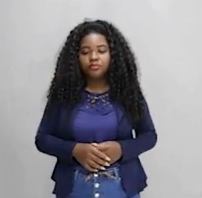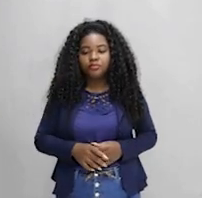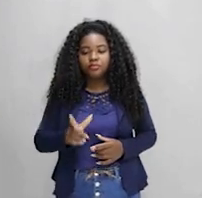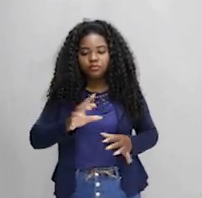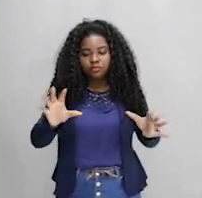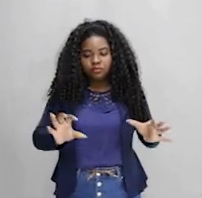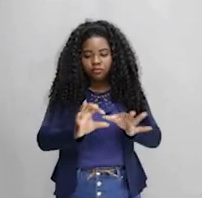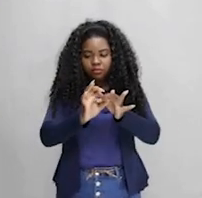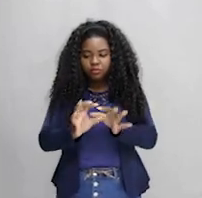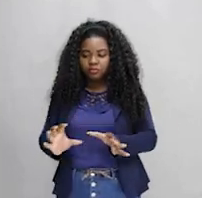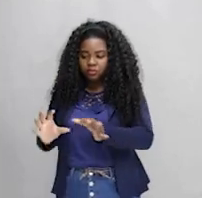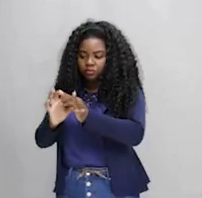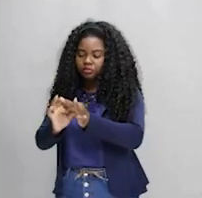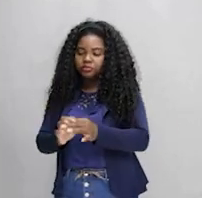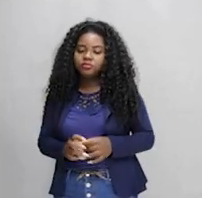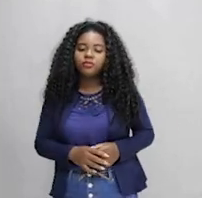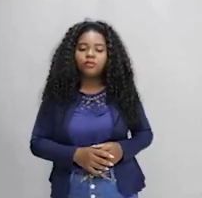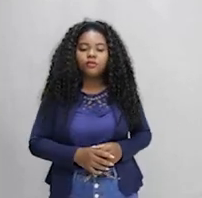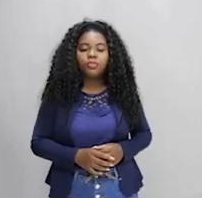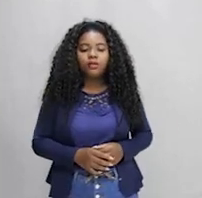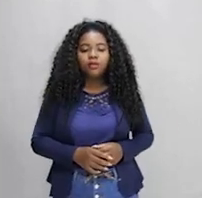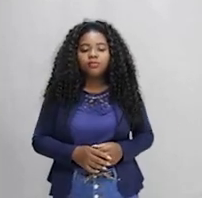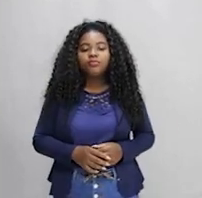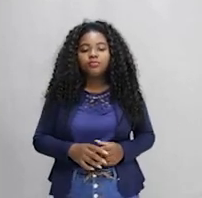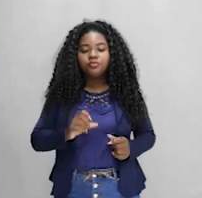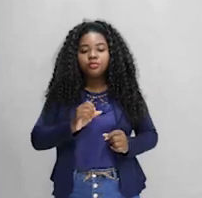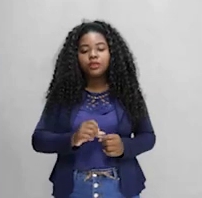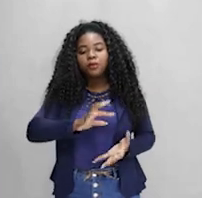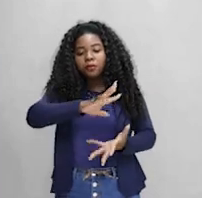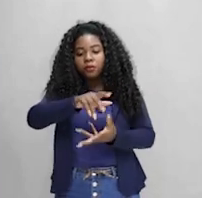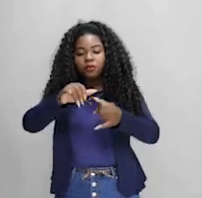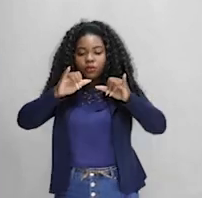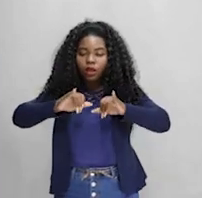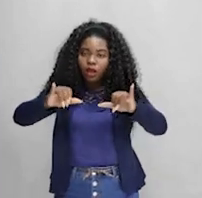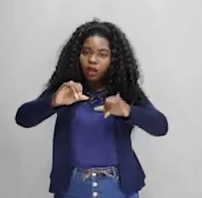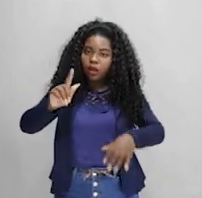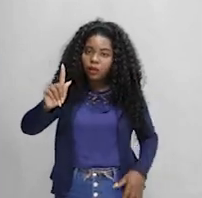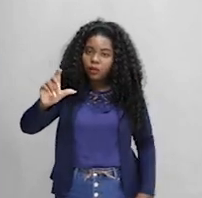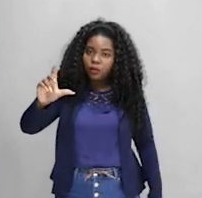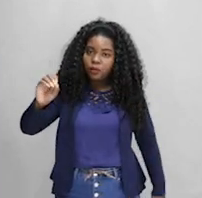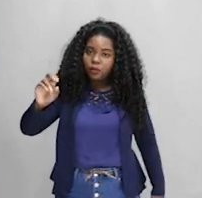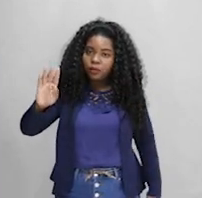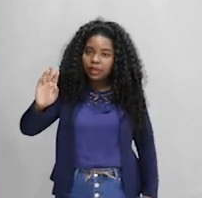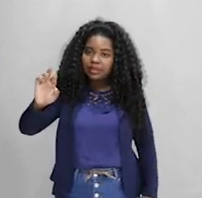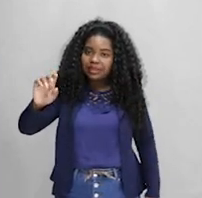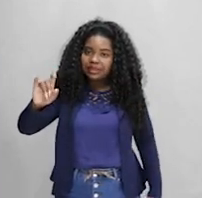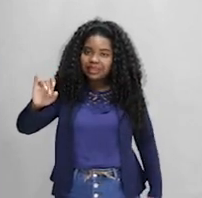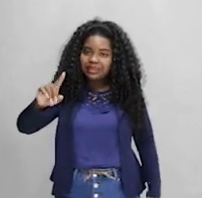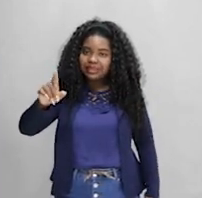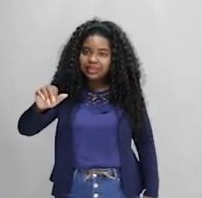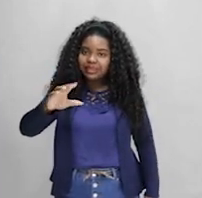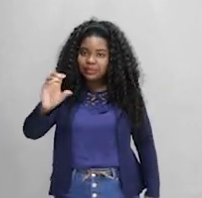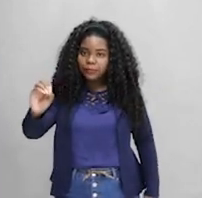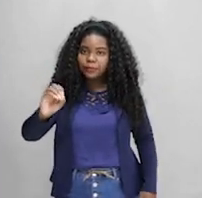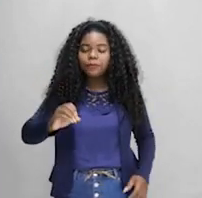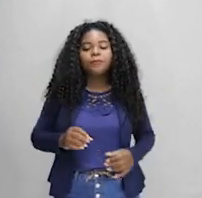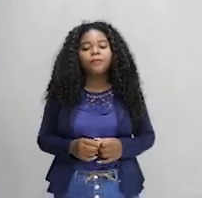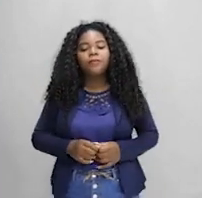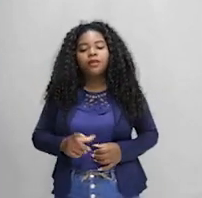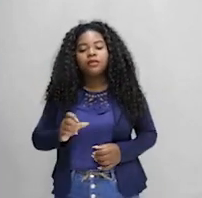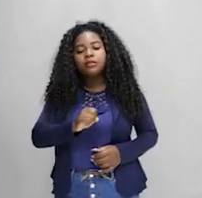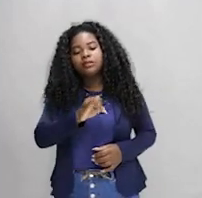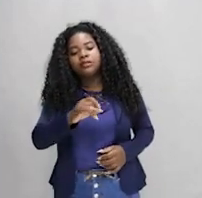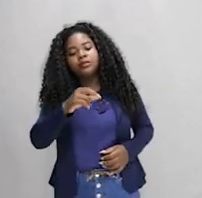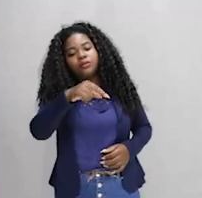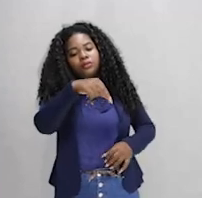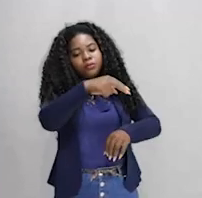ideia de integração. E, nesse aspecto, a globalização realmente está certa. Nós vivemos em um espaço único. Então, não significa dizer que se uma nação